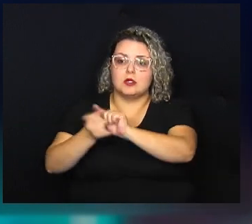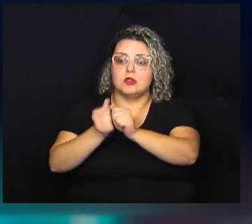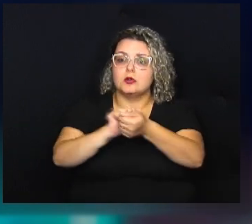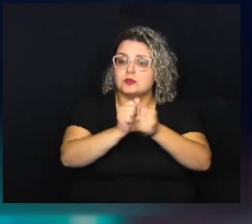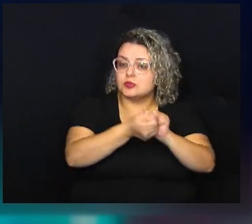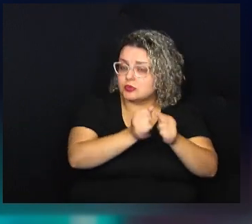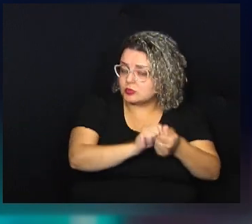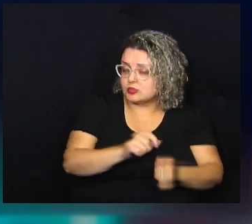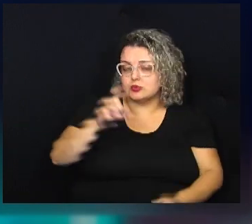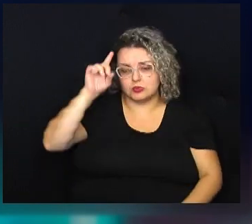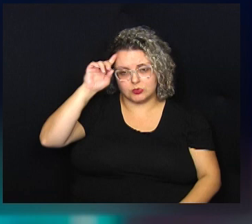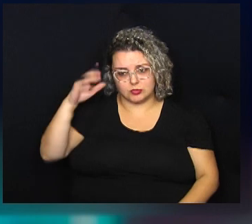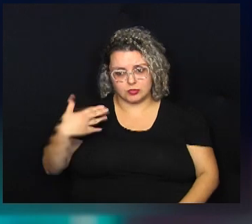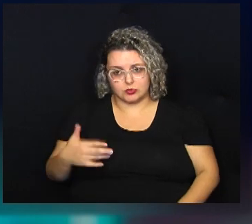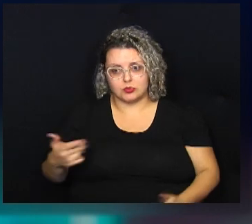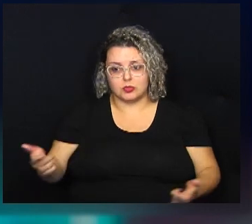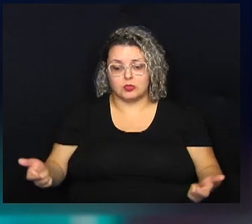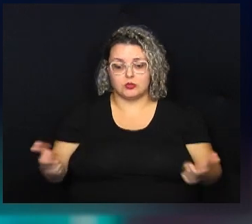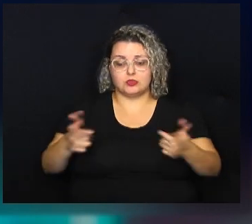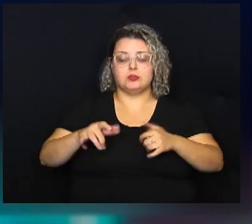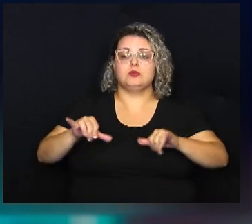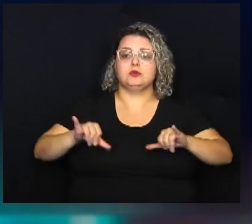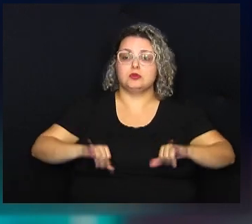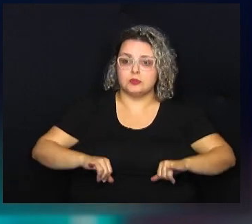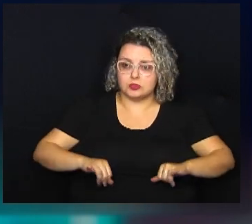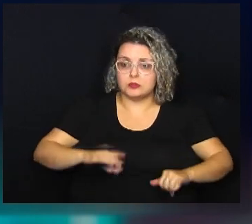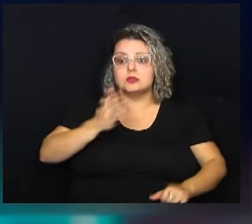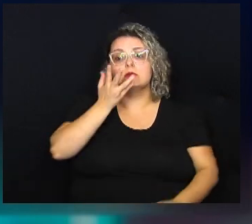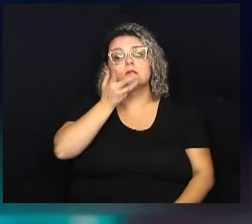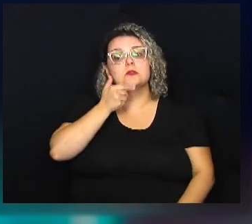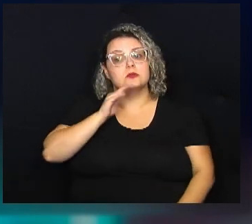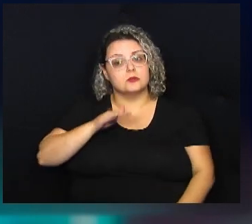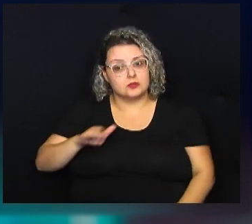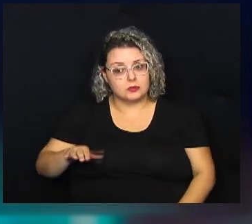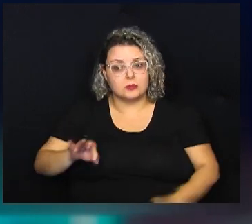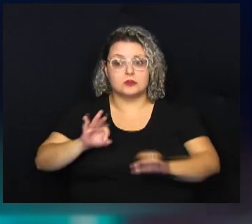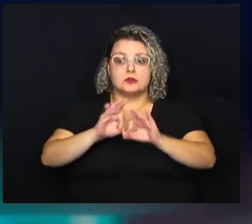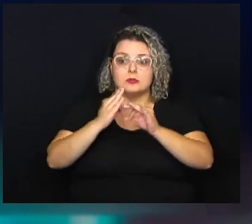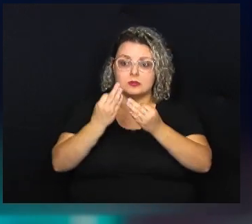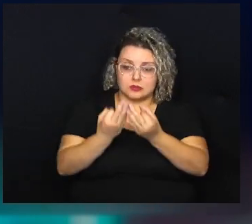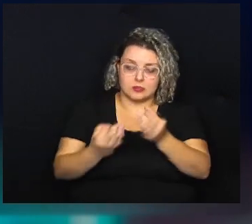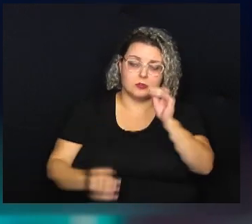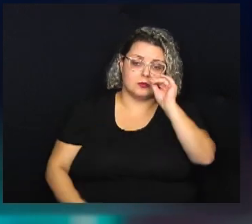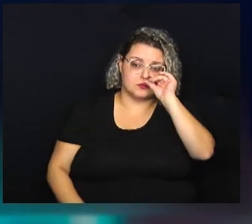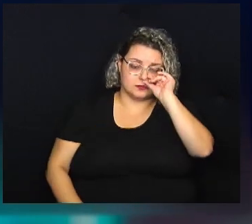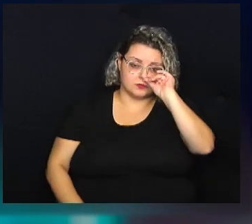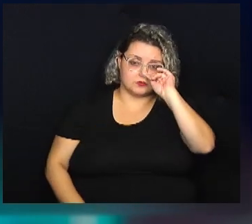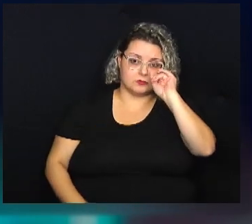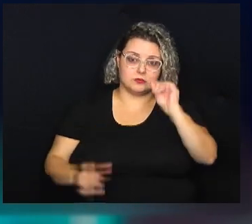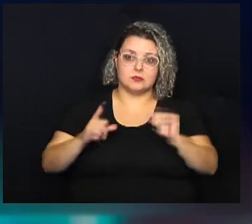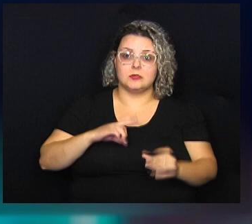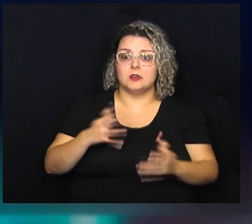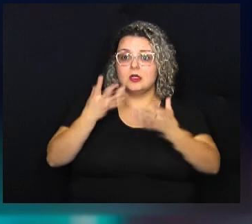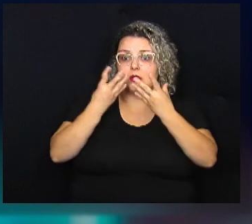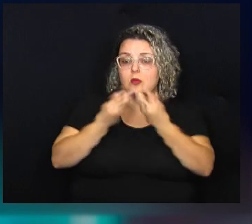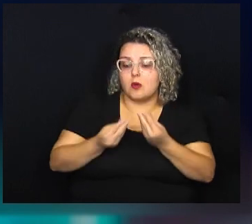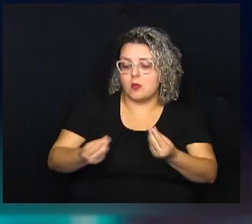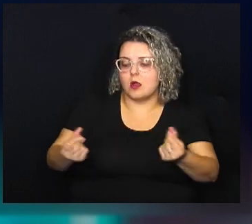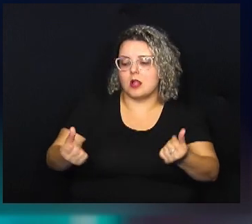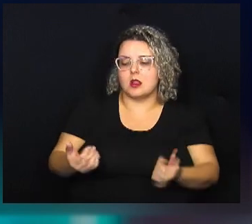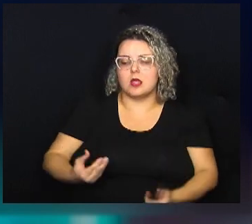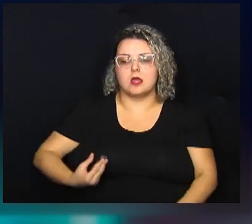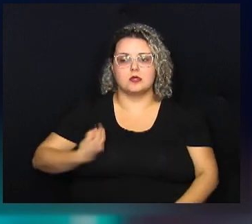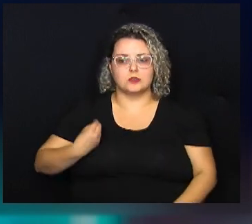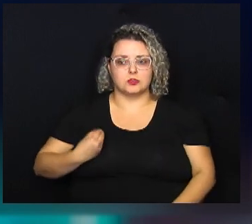adaptação do dia a dia. Diminuir aí o sofrimento dessa criança e dessa família. Gerar qualidade